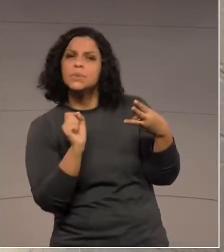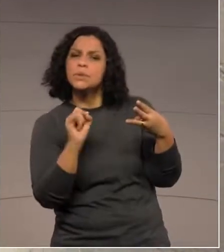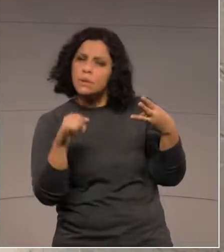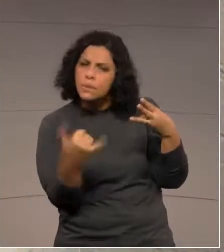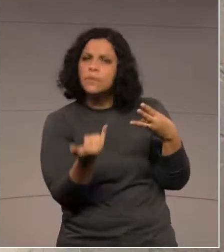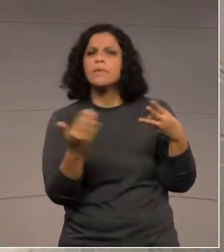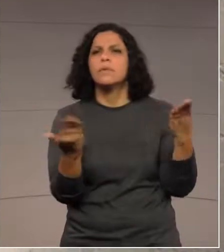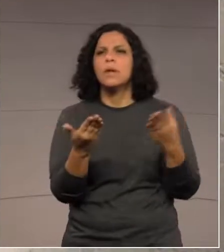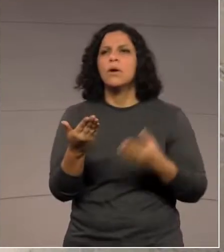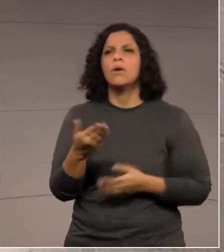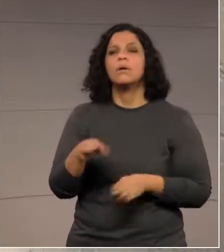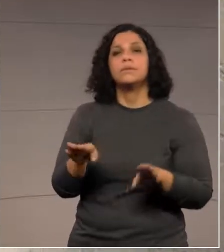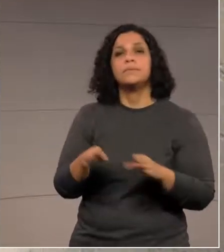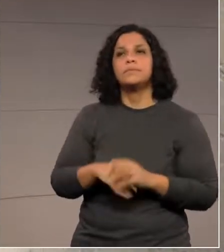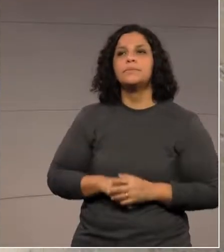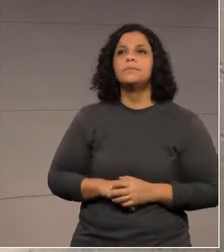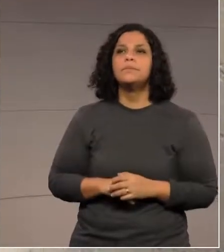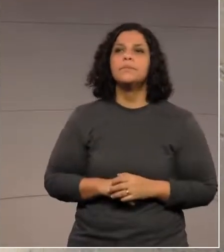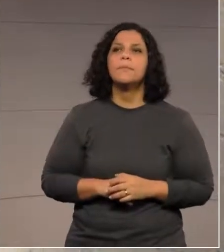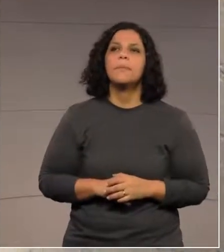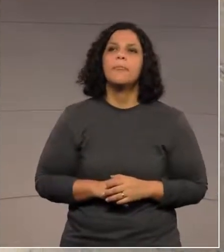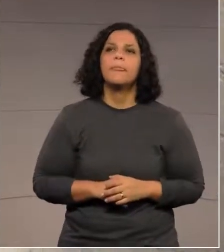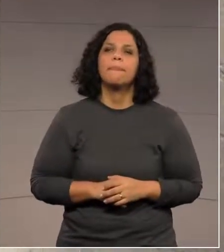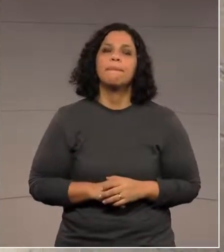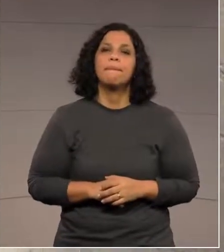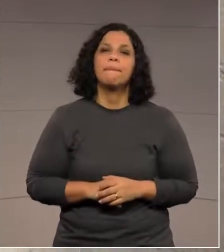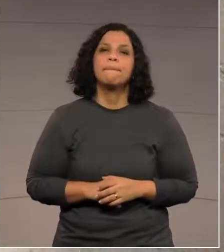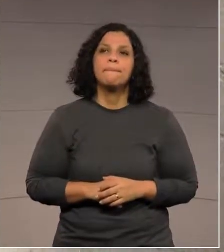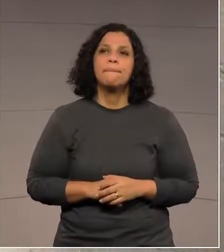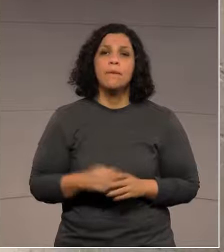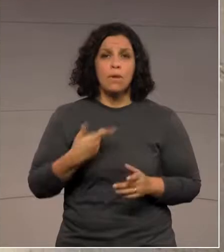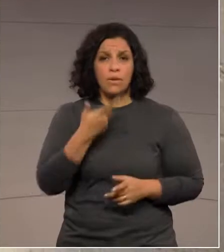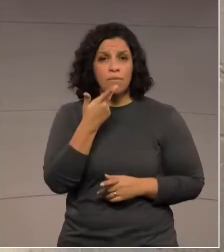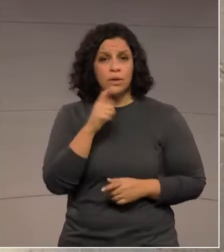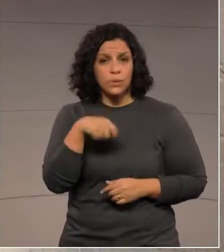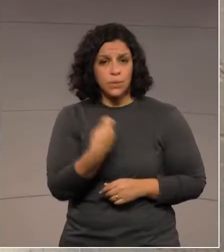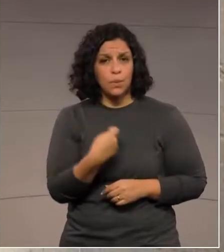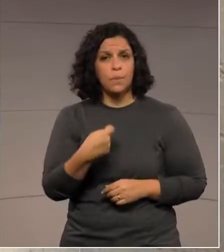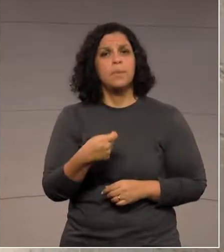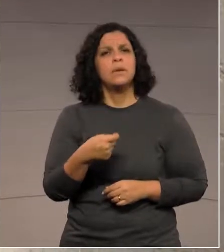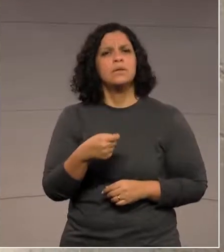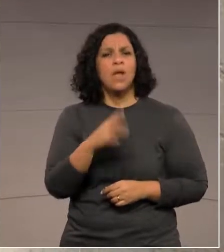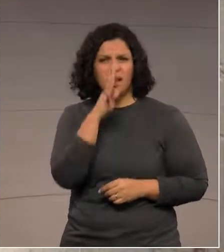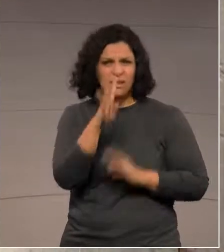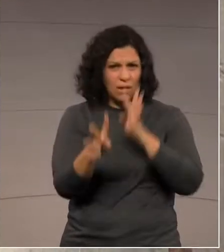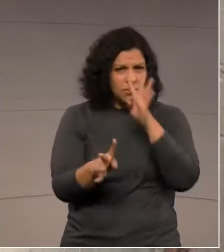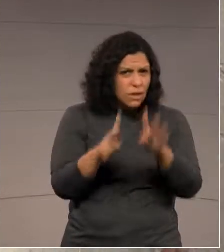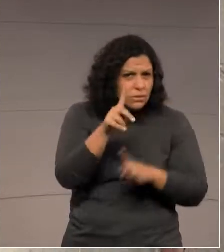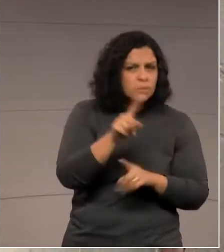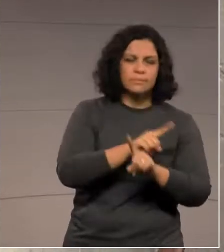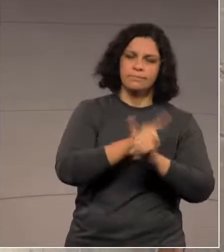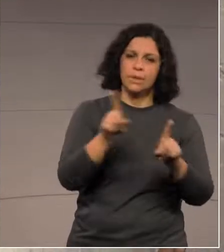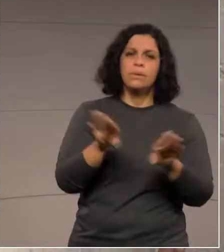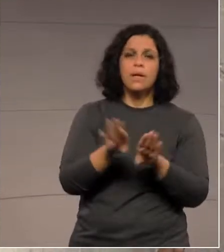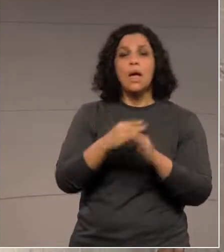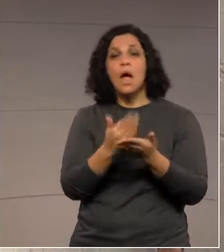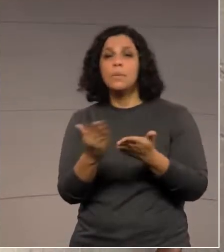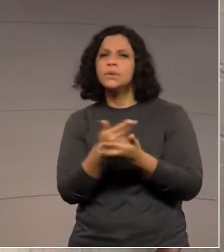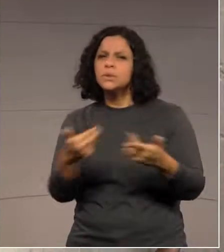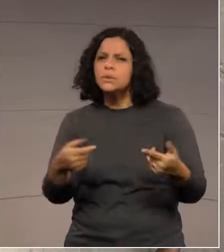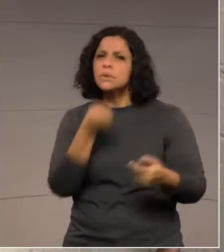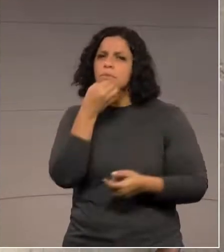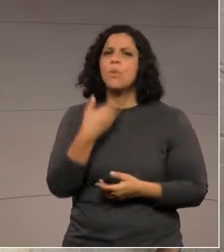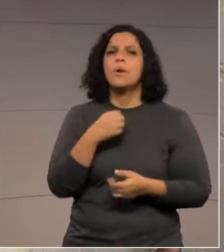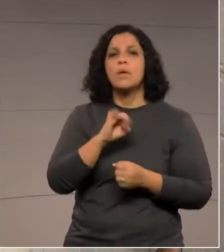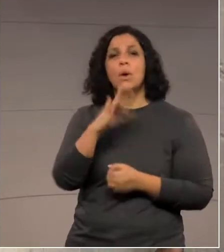a fala do dia de hoje e dizer que não são apenas críticas, alguns avanços também estão